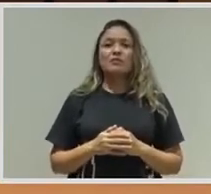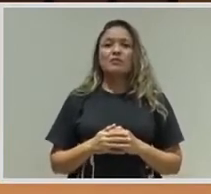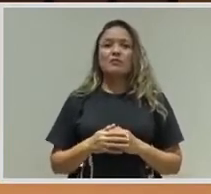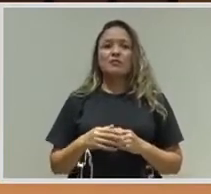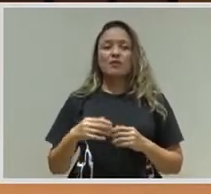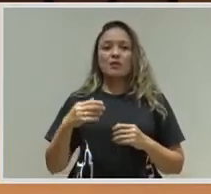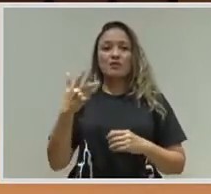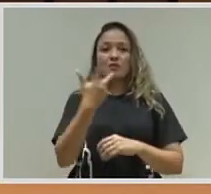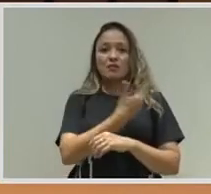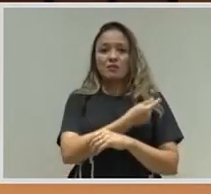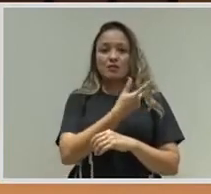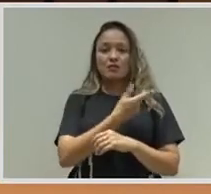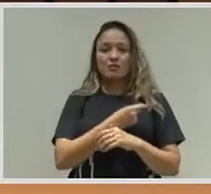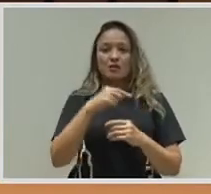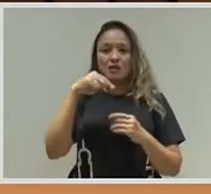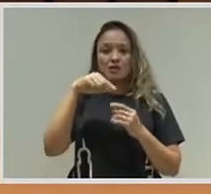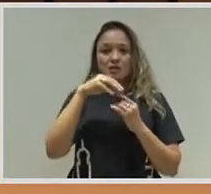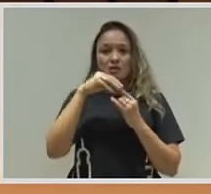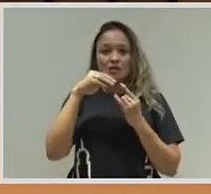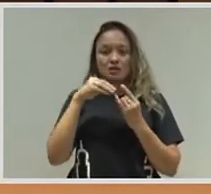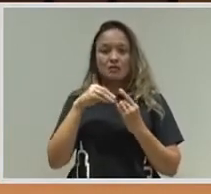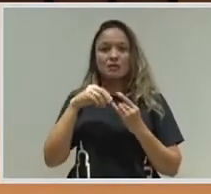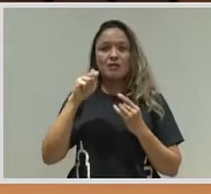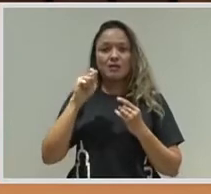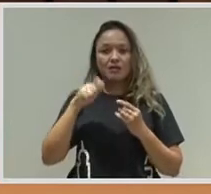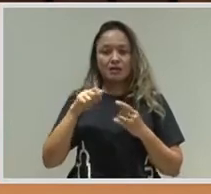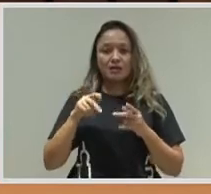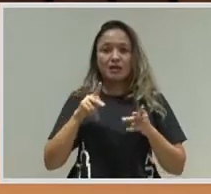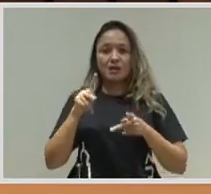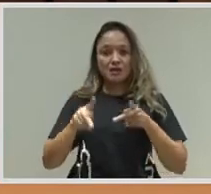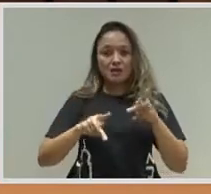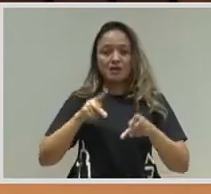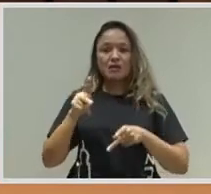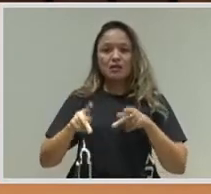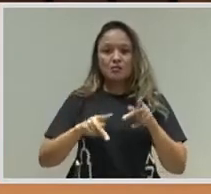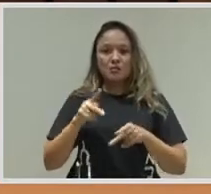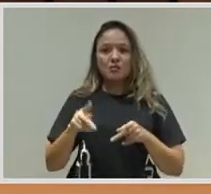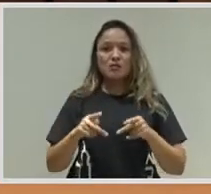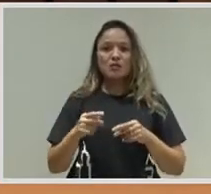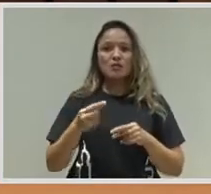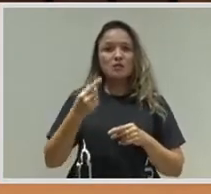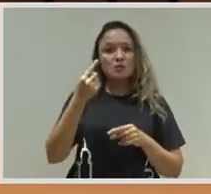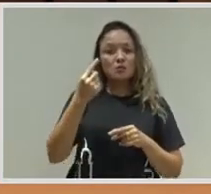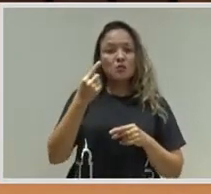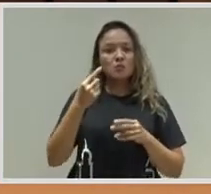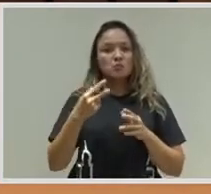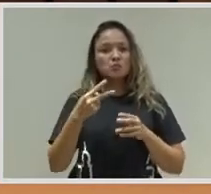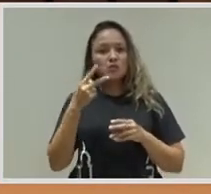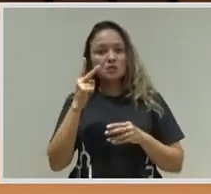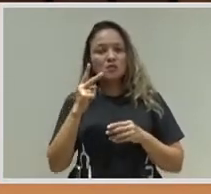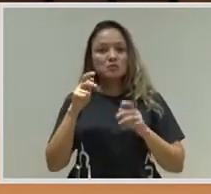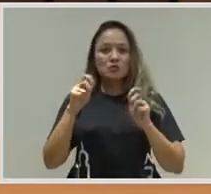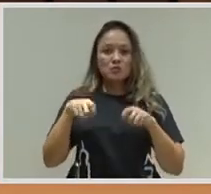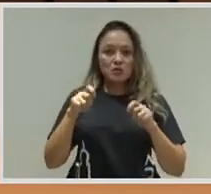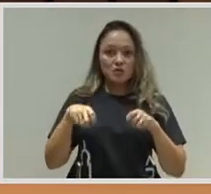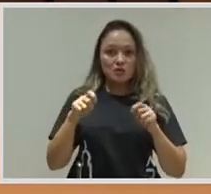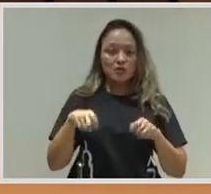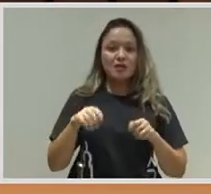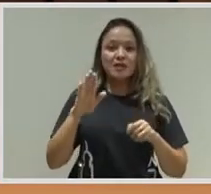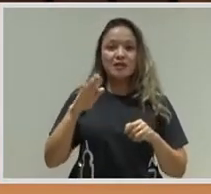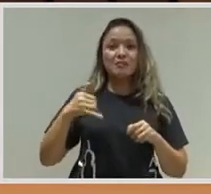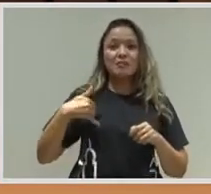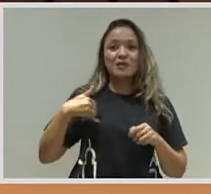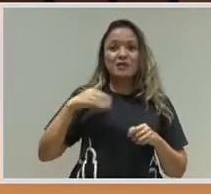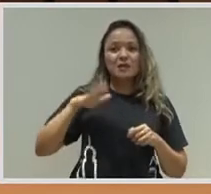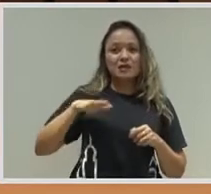bastante expressivo da população em condição de ser vacinada no Brasil, que, como Margareth lembrou, exclui os menores de 18